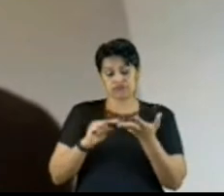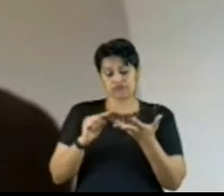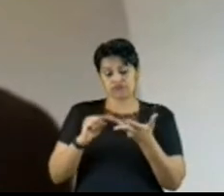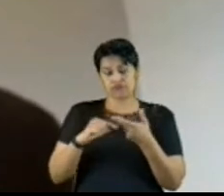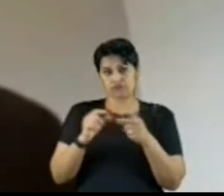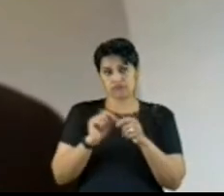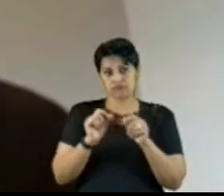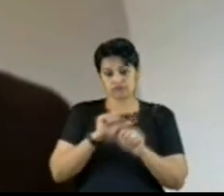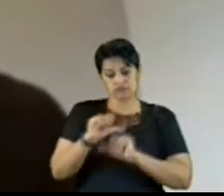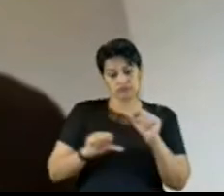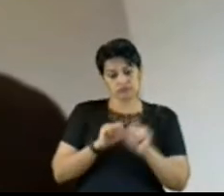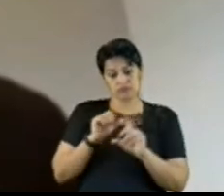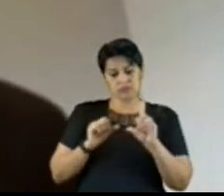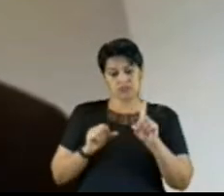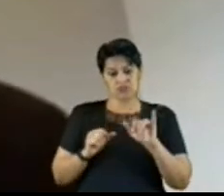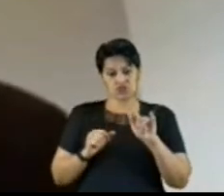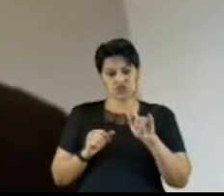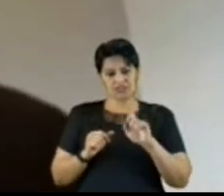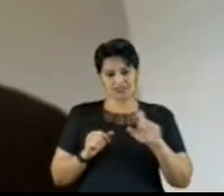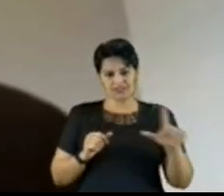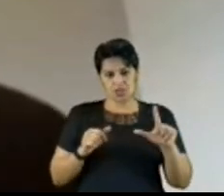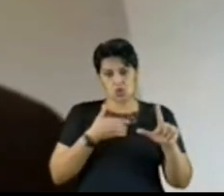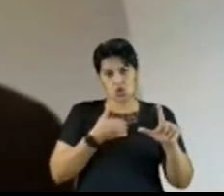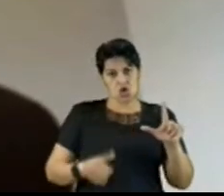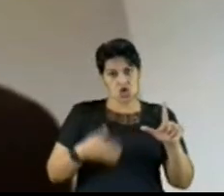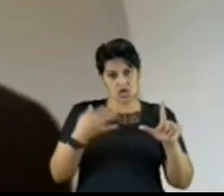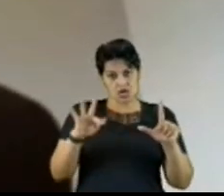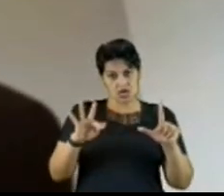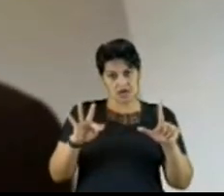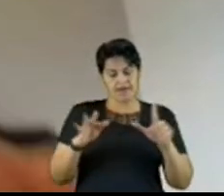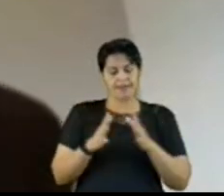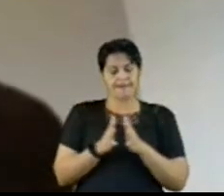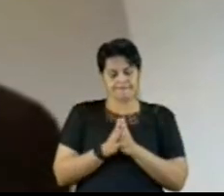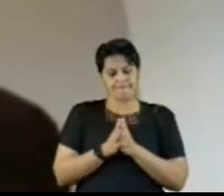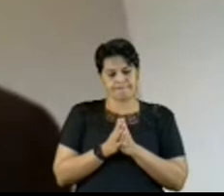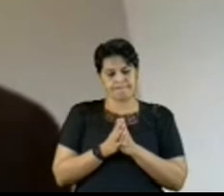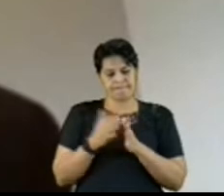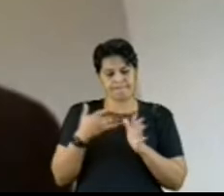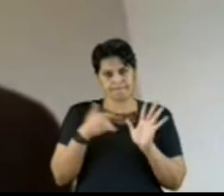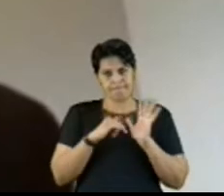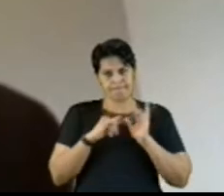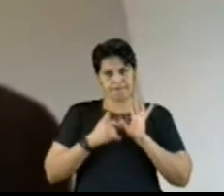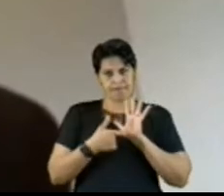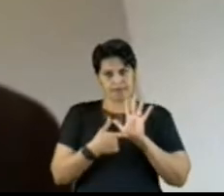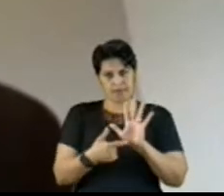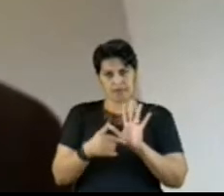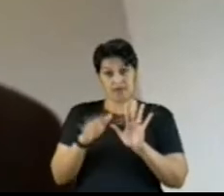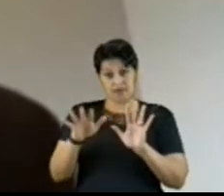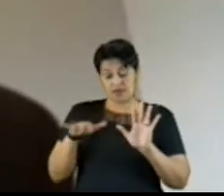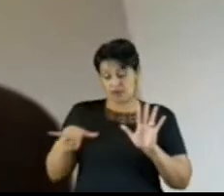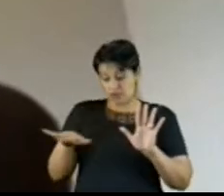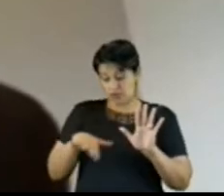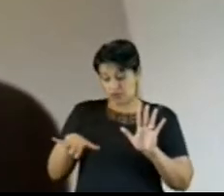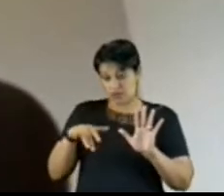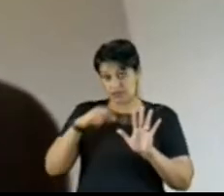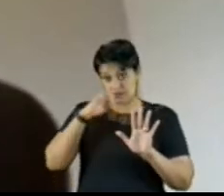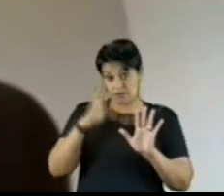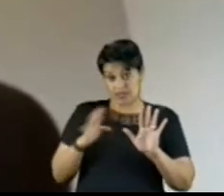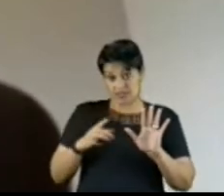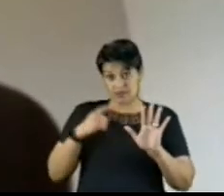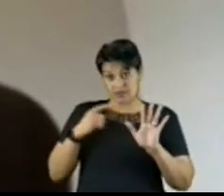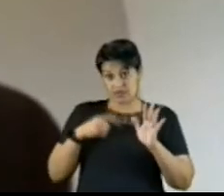transformação digital do governo federal. E aí, cito, enquanto o Brasil ocupa atualmente